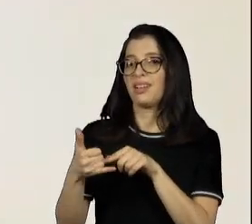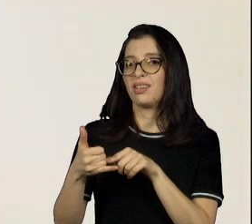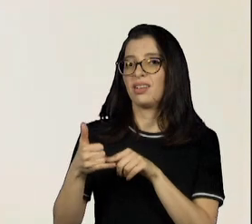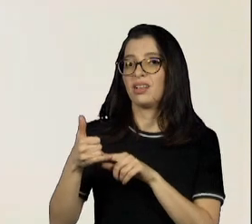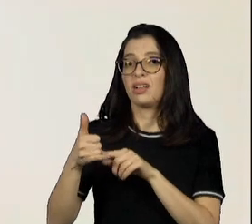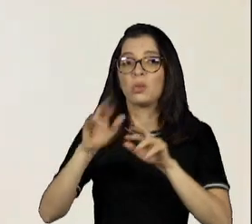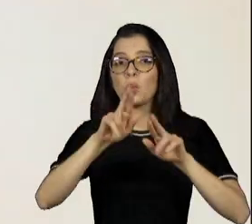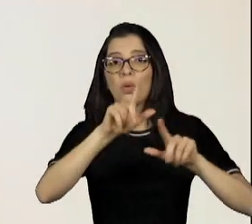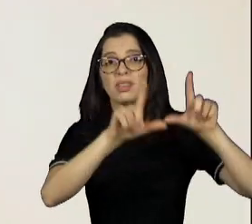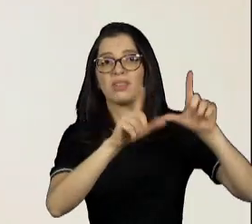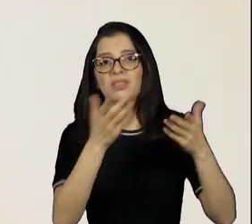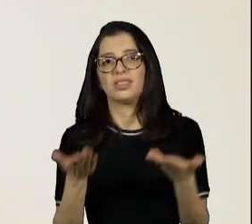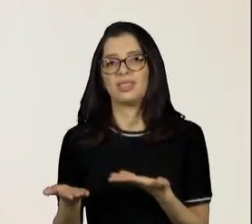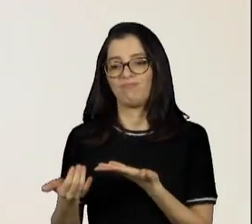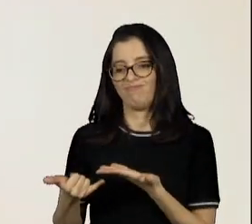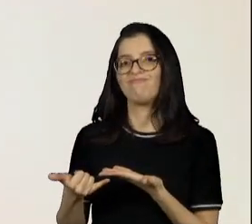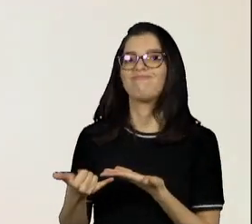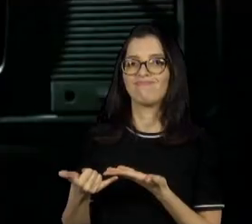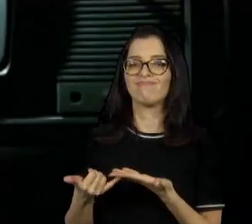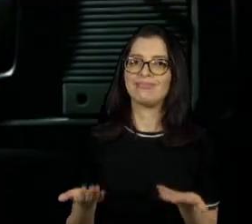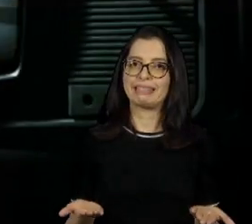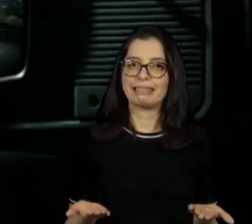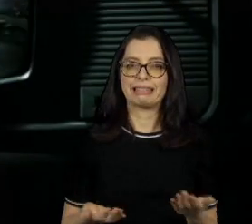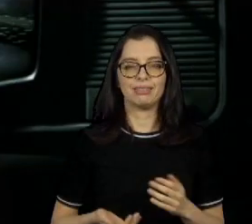telefone, internet e as outras mídias.